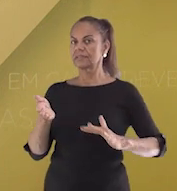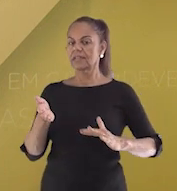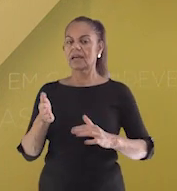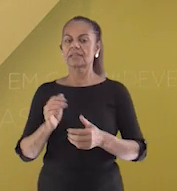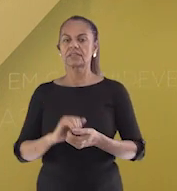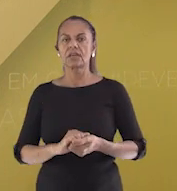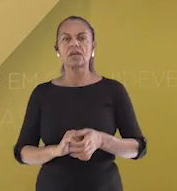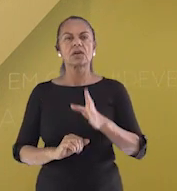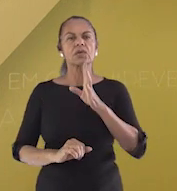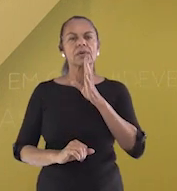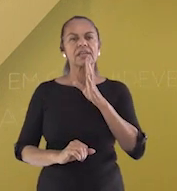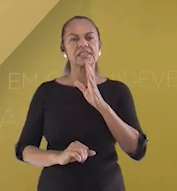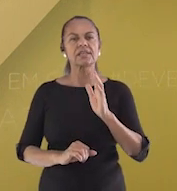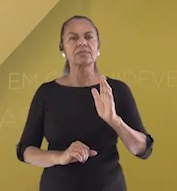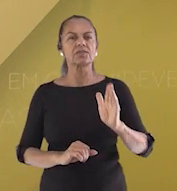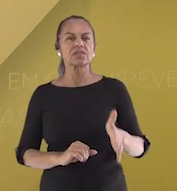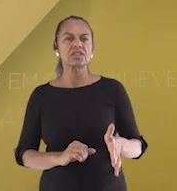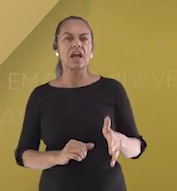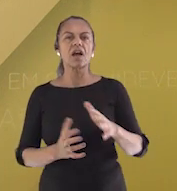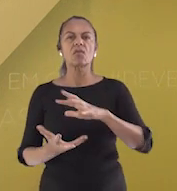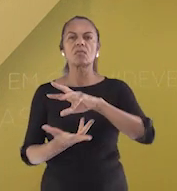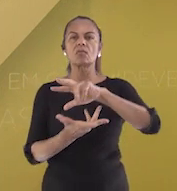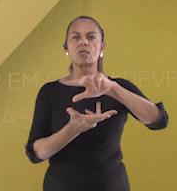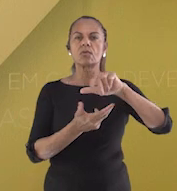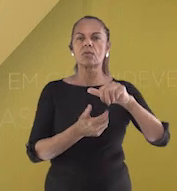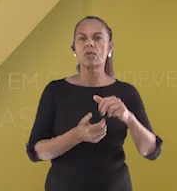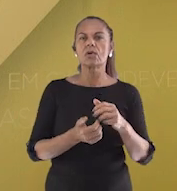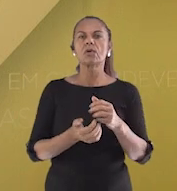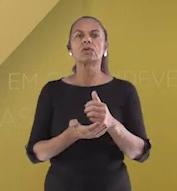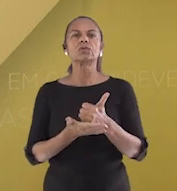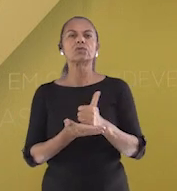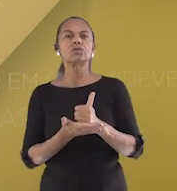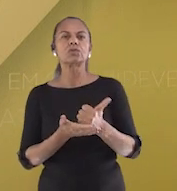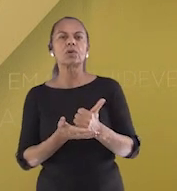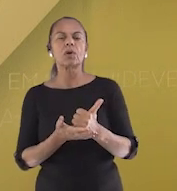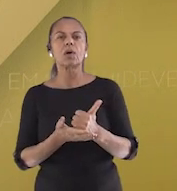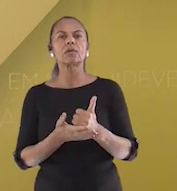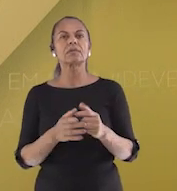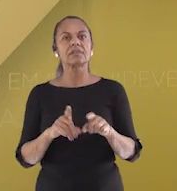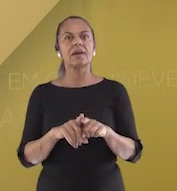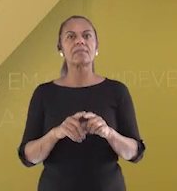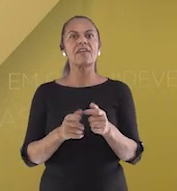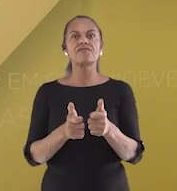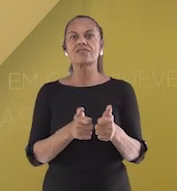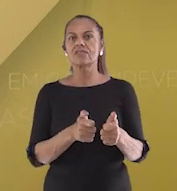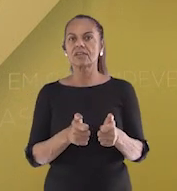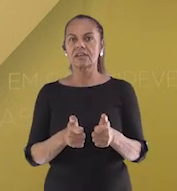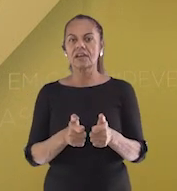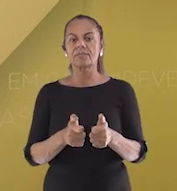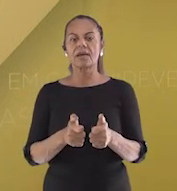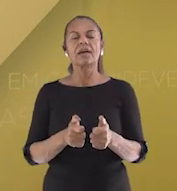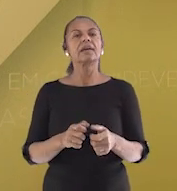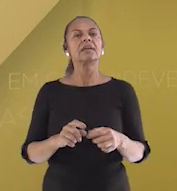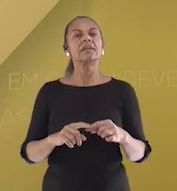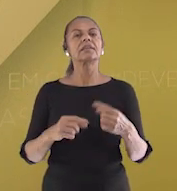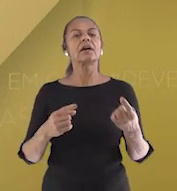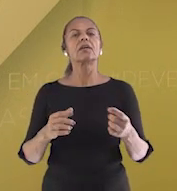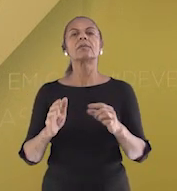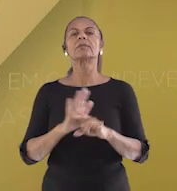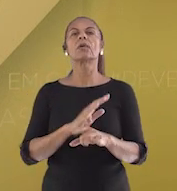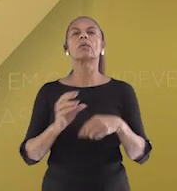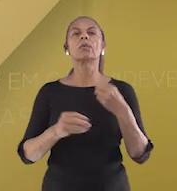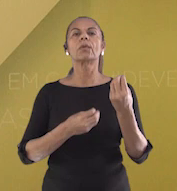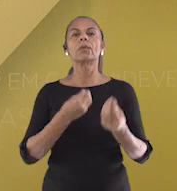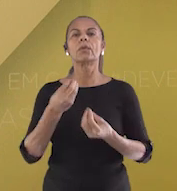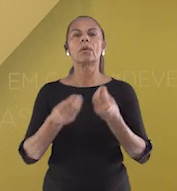dos jogos e videogames. E nossa pergunta é sobre aparelhos eletrônicos usados para jogar, como vimos